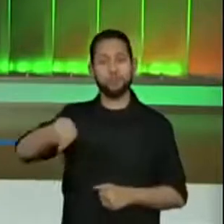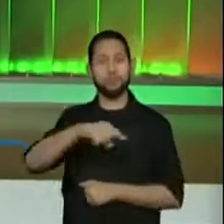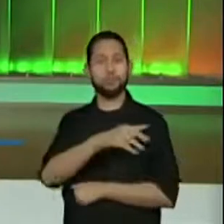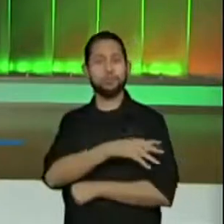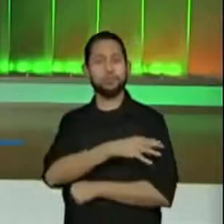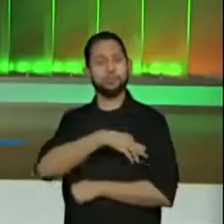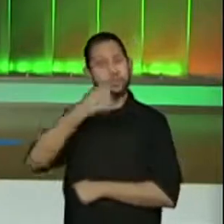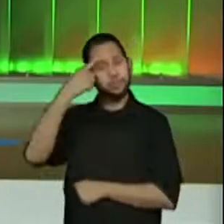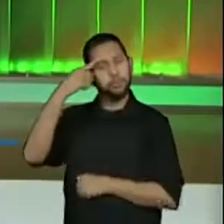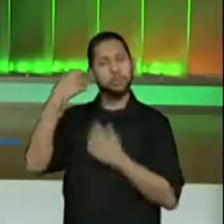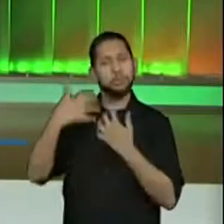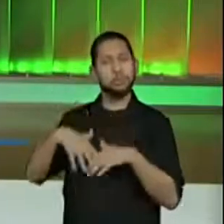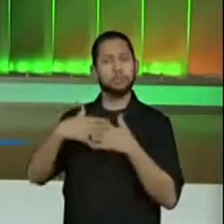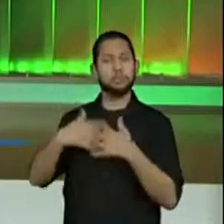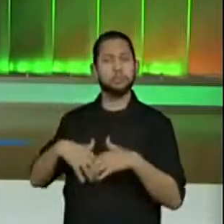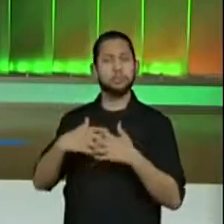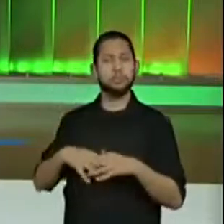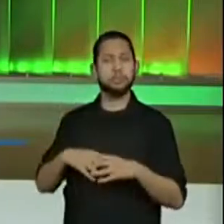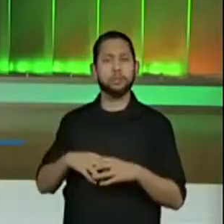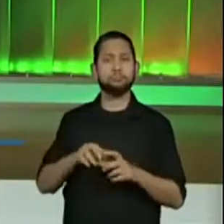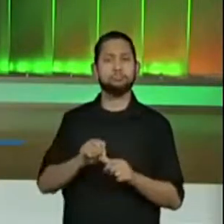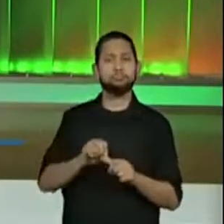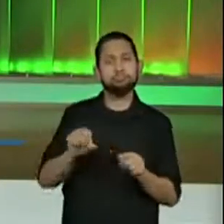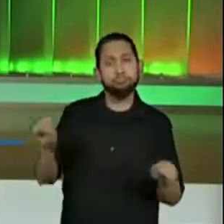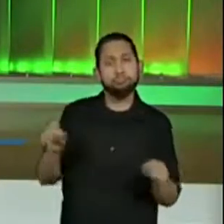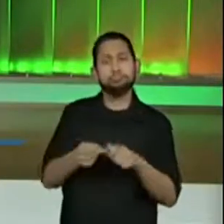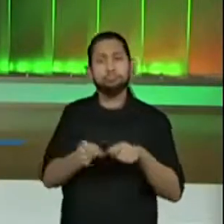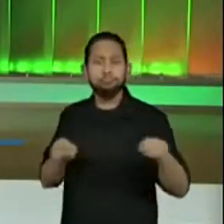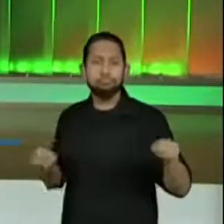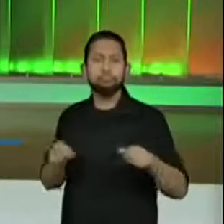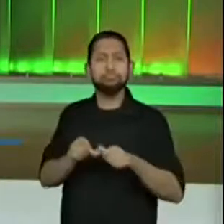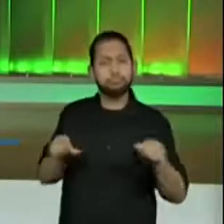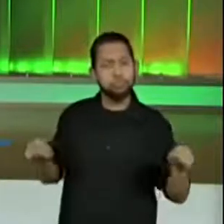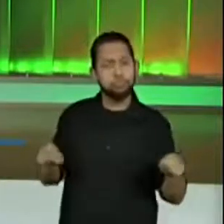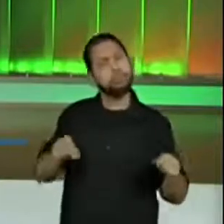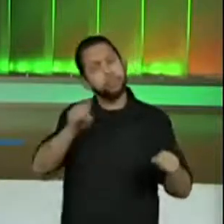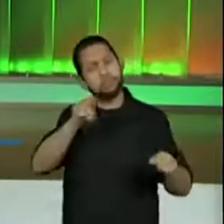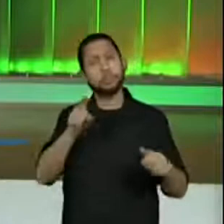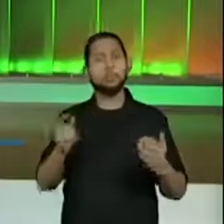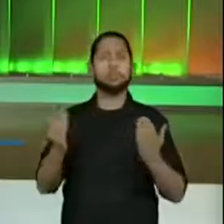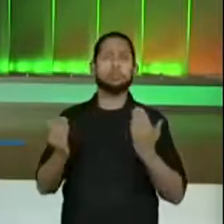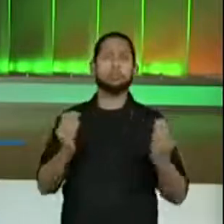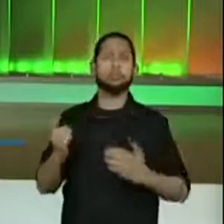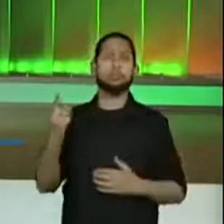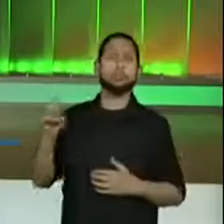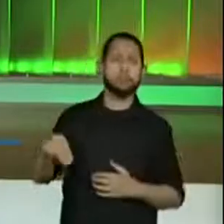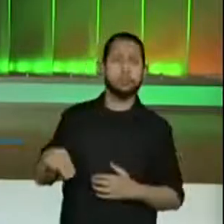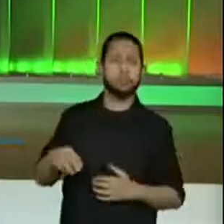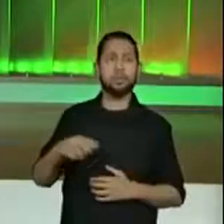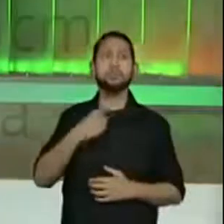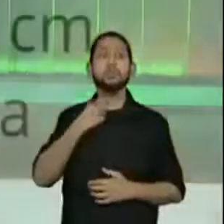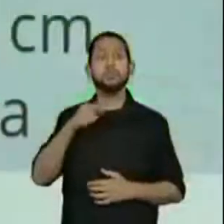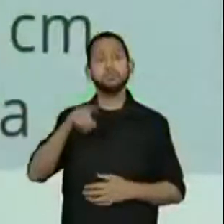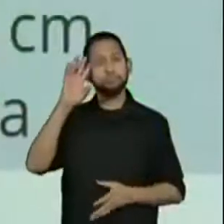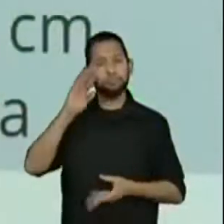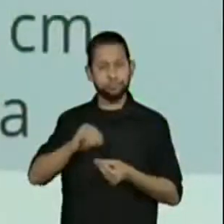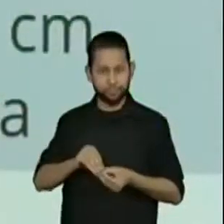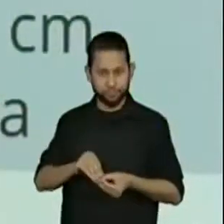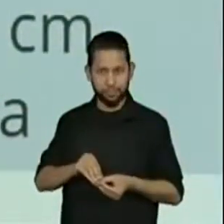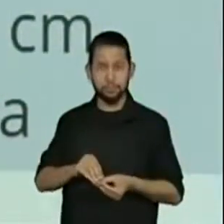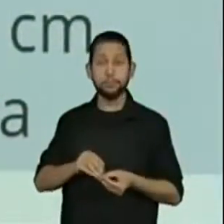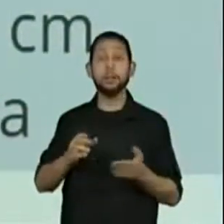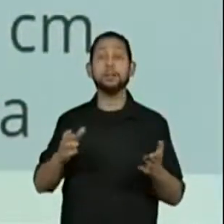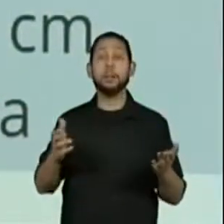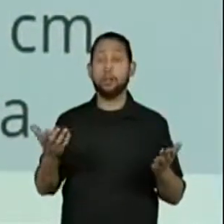pensarem em relação às medidas. Vocês entenderam? Era isso que eu queria chegar nisso. Mas vamos colocar a